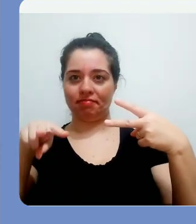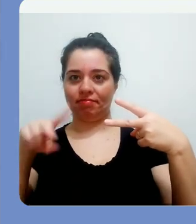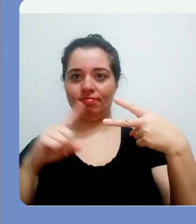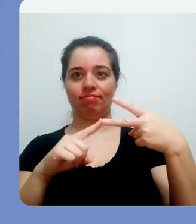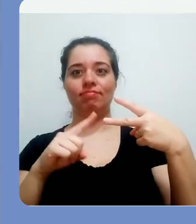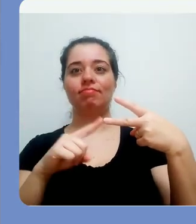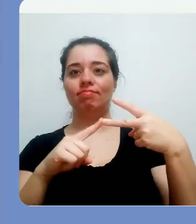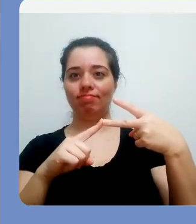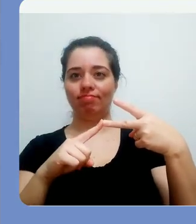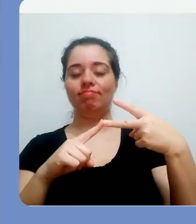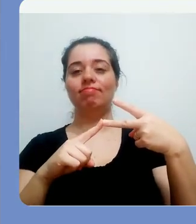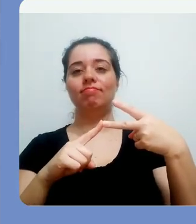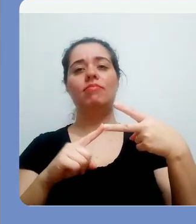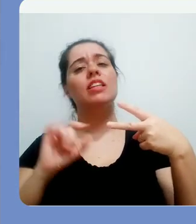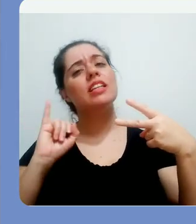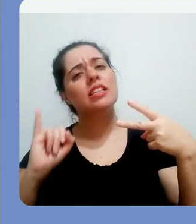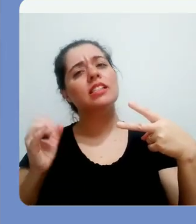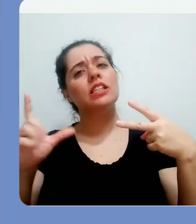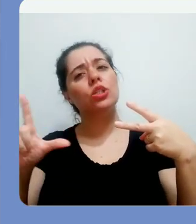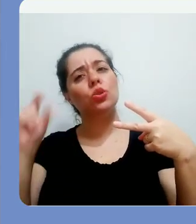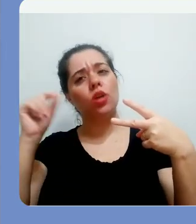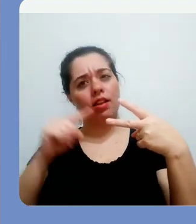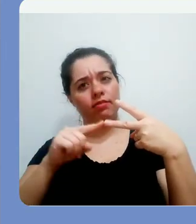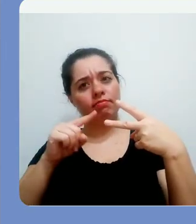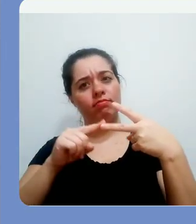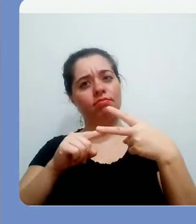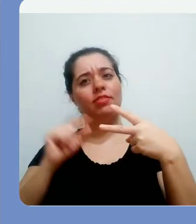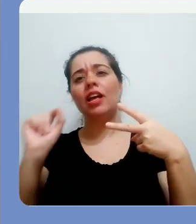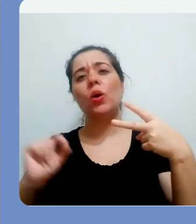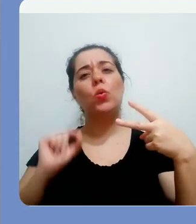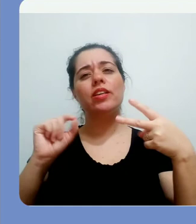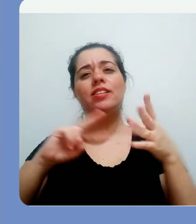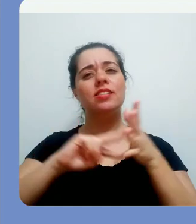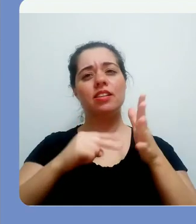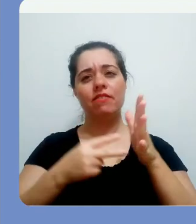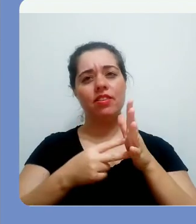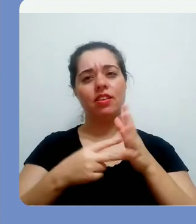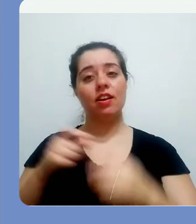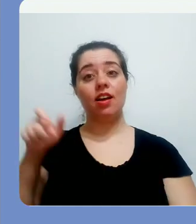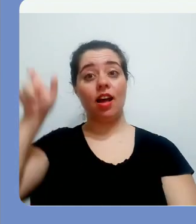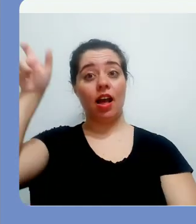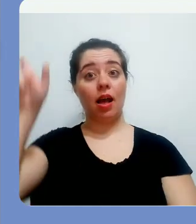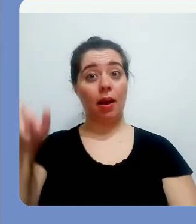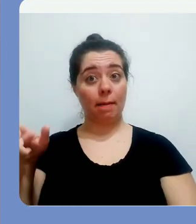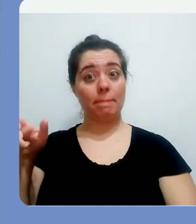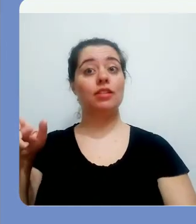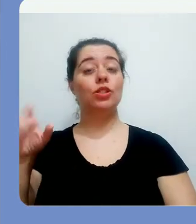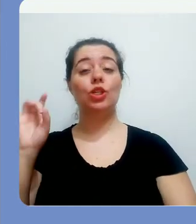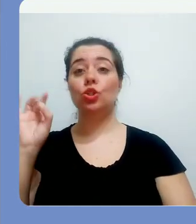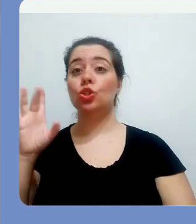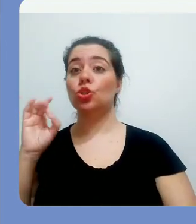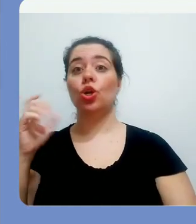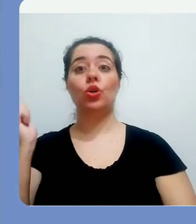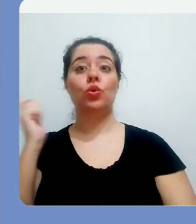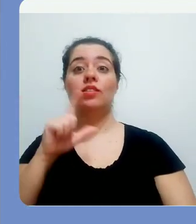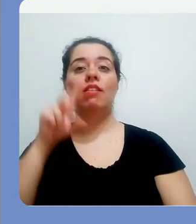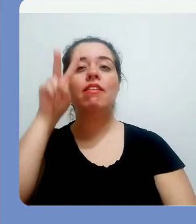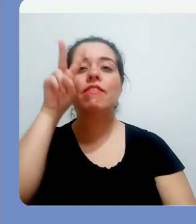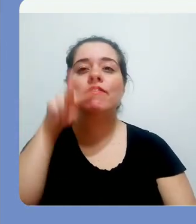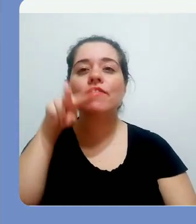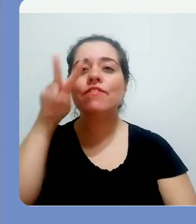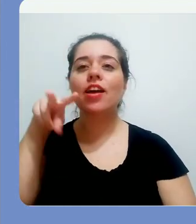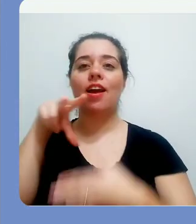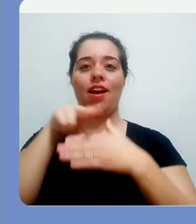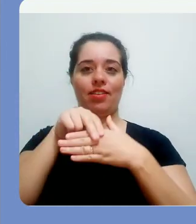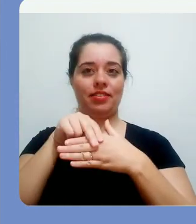coloco somente leitura. Se eu habilitar esta opção então, a pessoa que vai receber a pasta compartilhada, ela